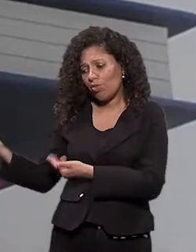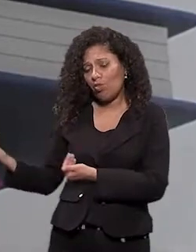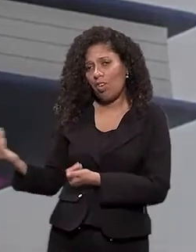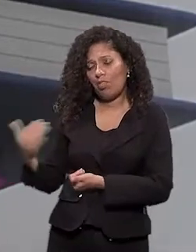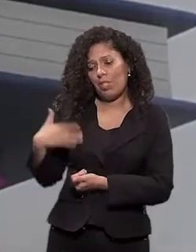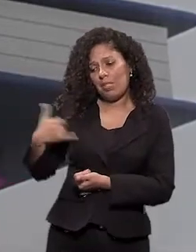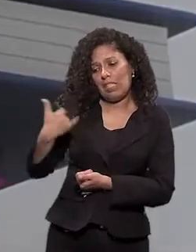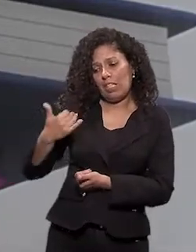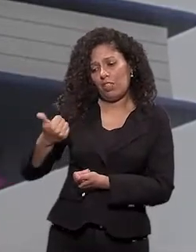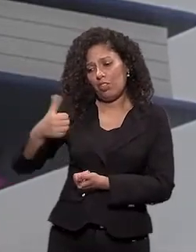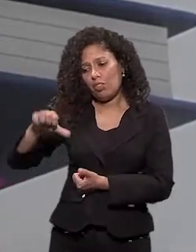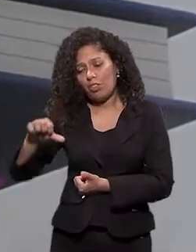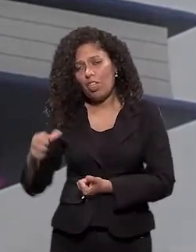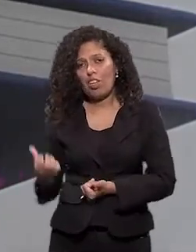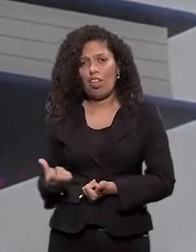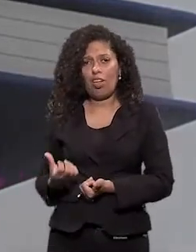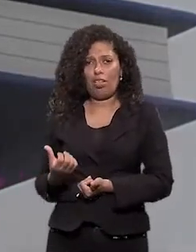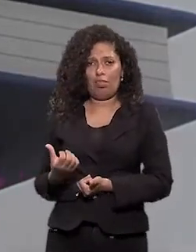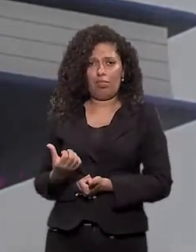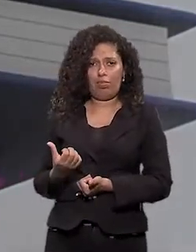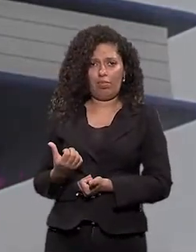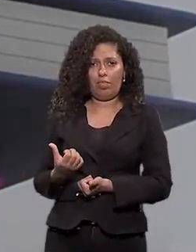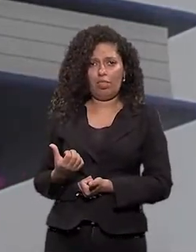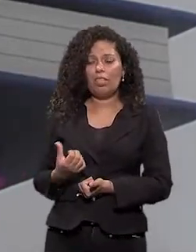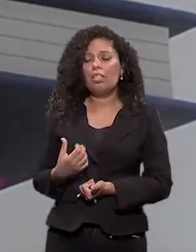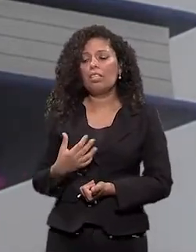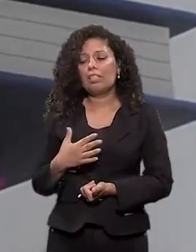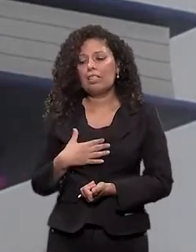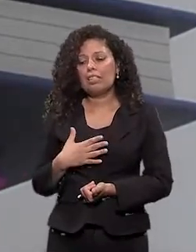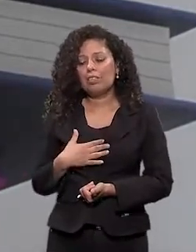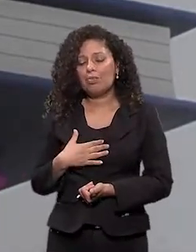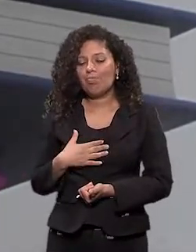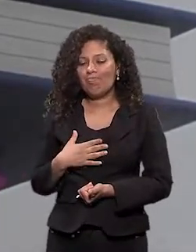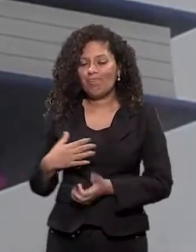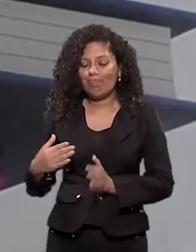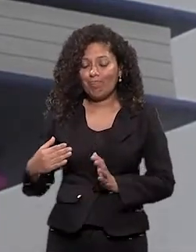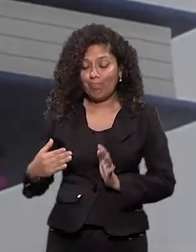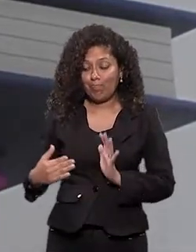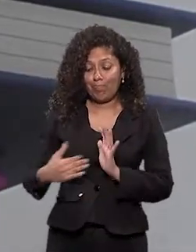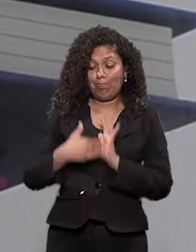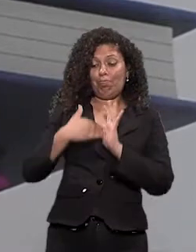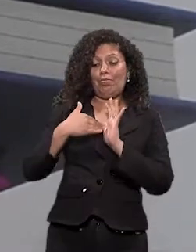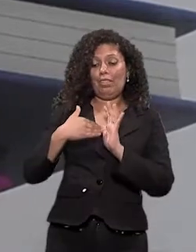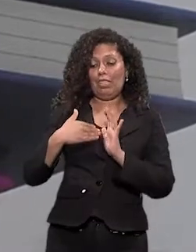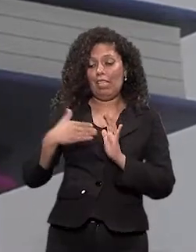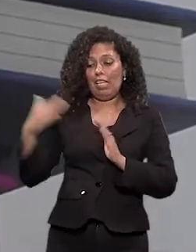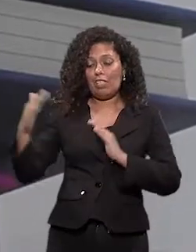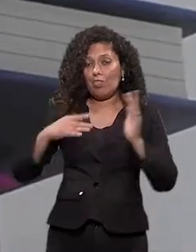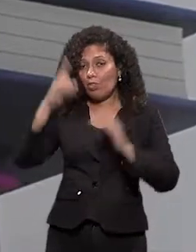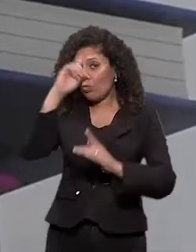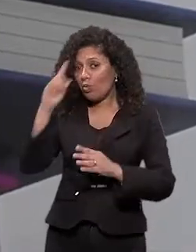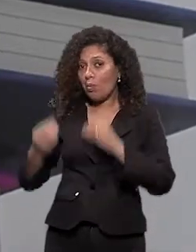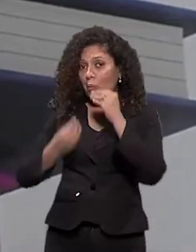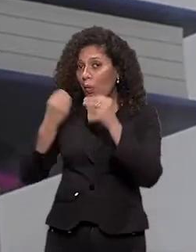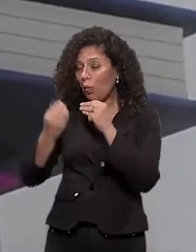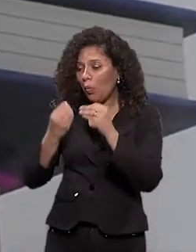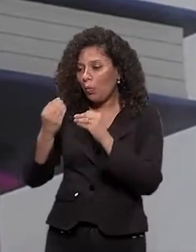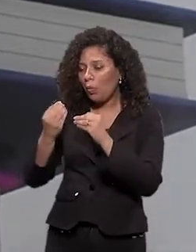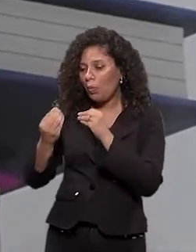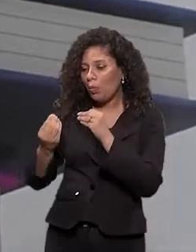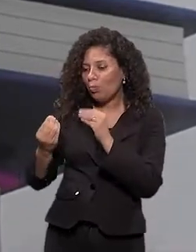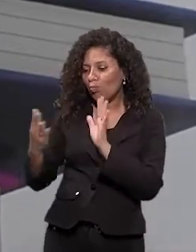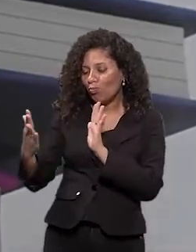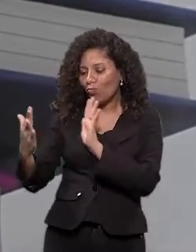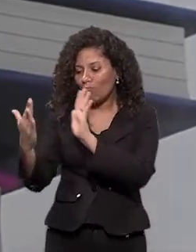tinha 19 anos quando eu fiz esse trabalho. Então, assim, foi um impacto muito grande não saber como lidar com essas